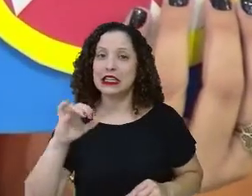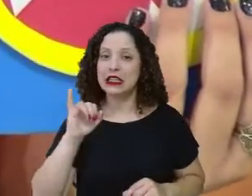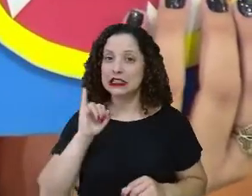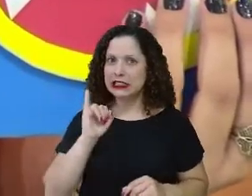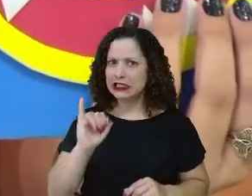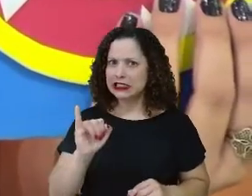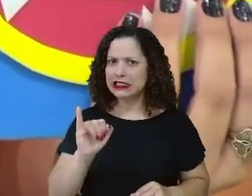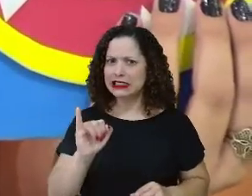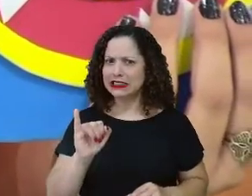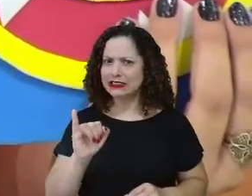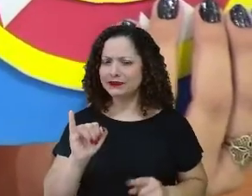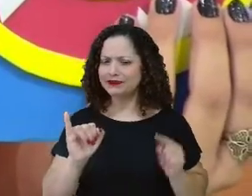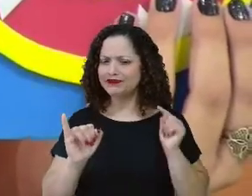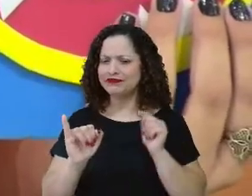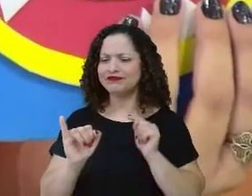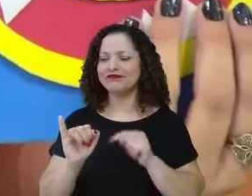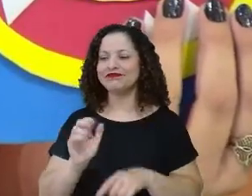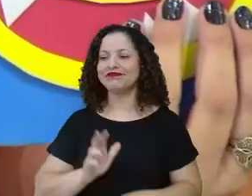Olha!